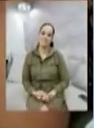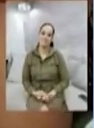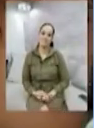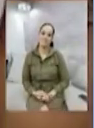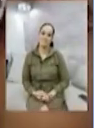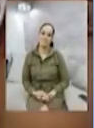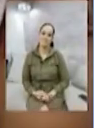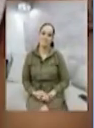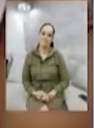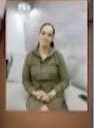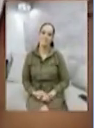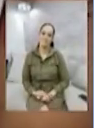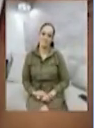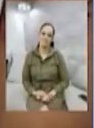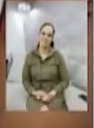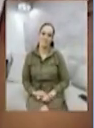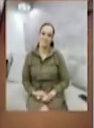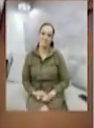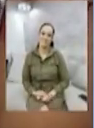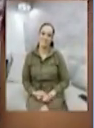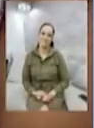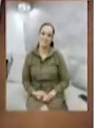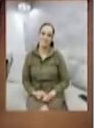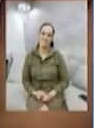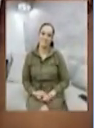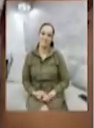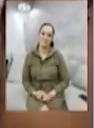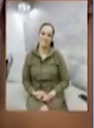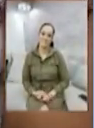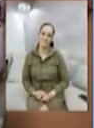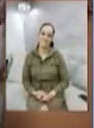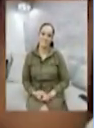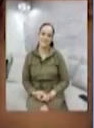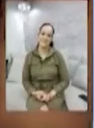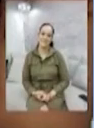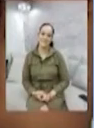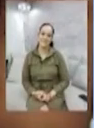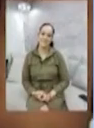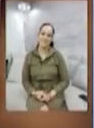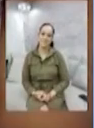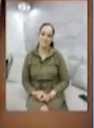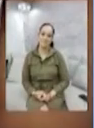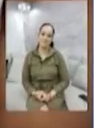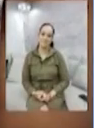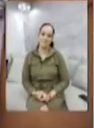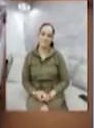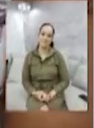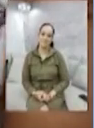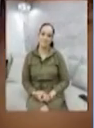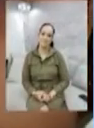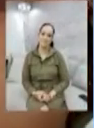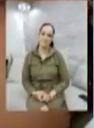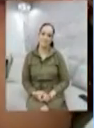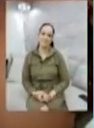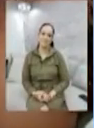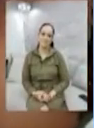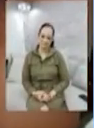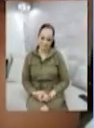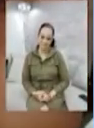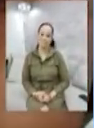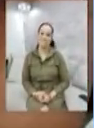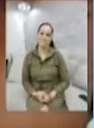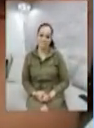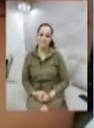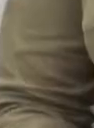Vamos tentar fortalecer essa economia que, no momento de crise, a união é o que faz a gente ter fé esperando para